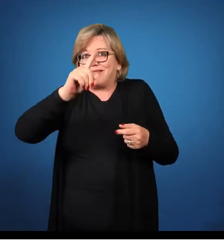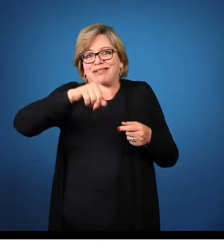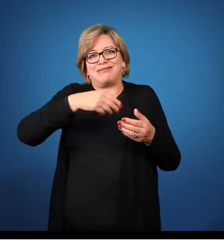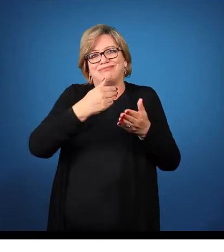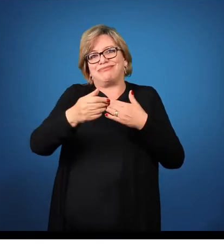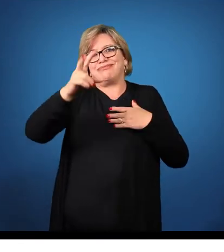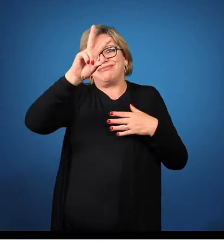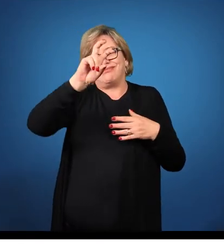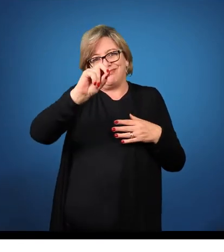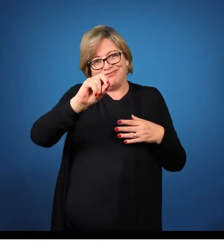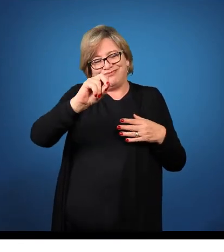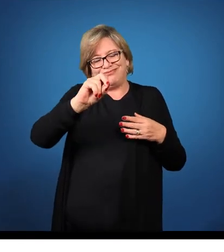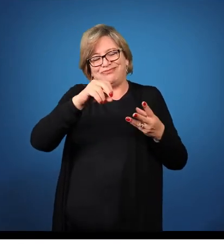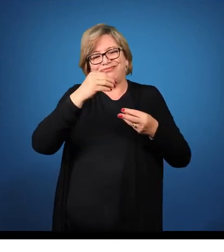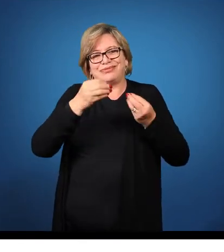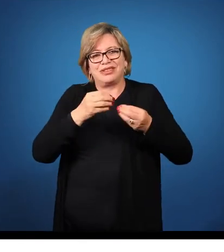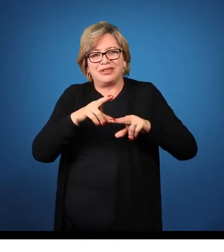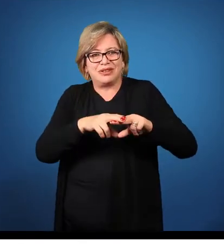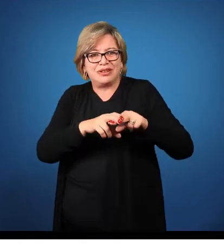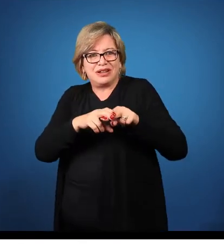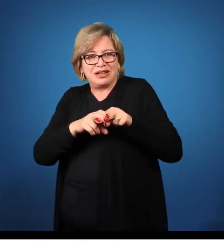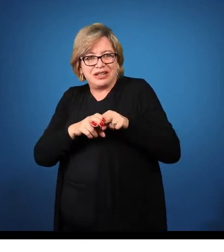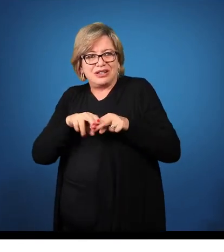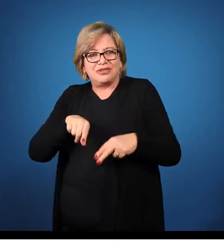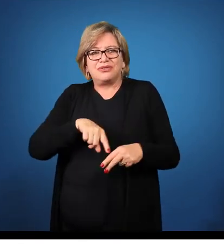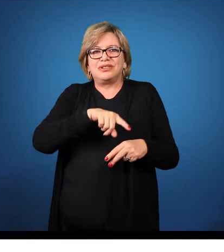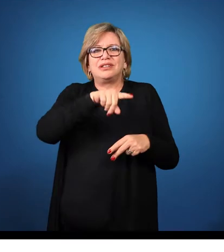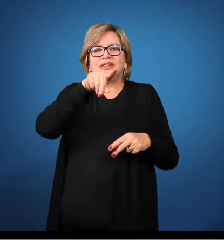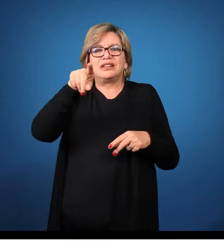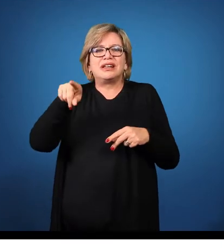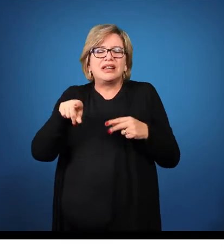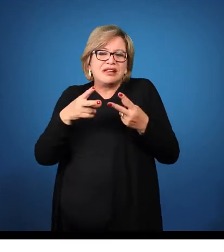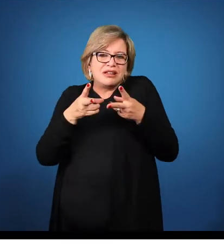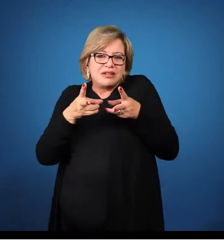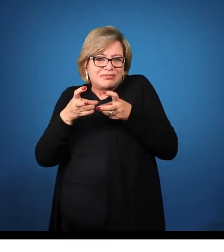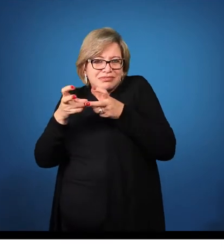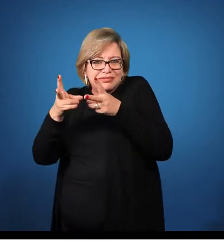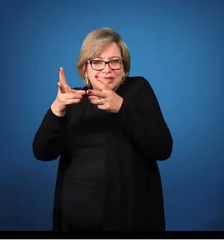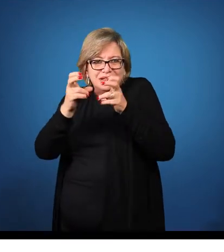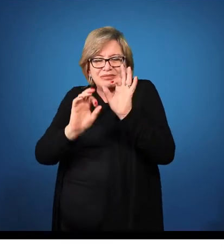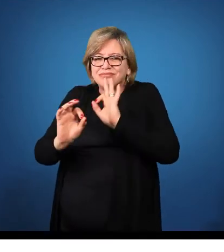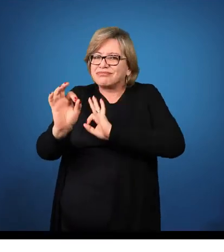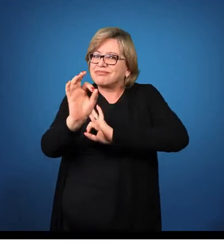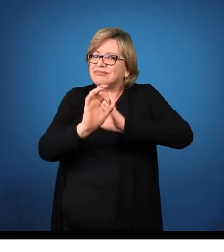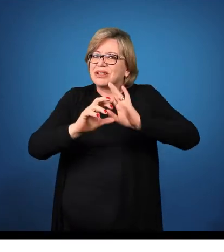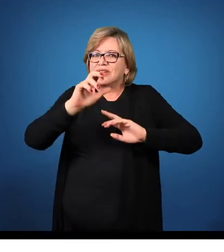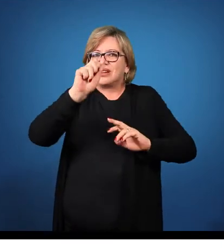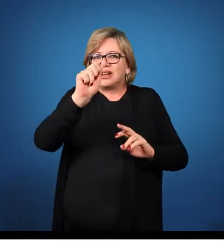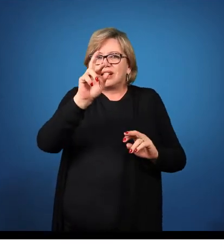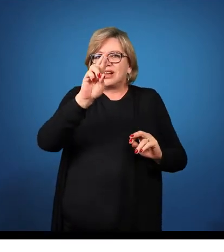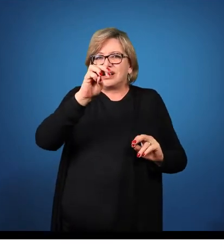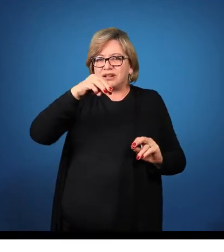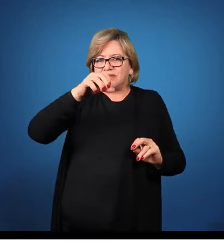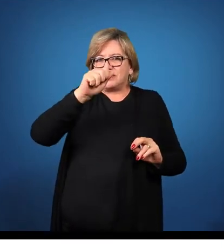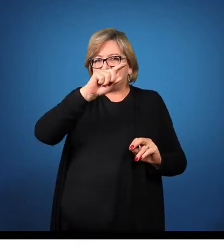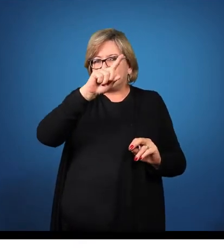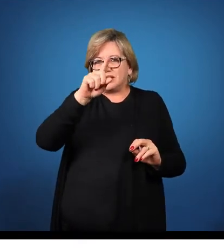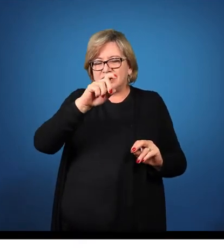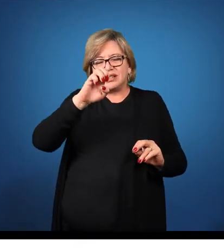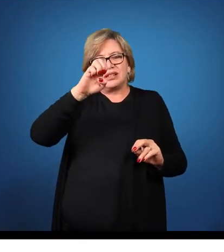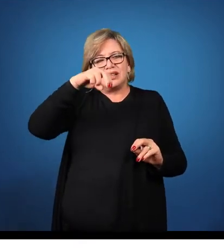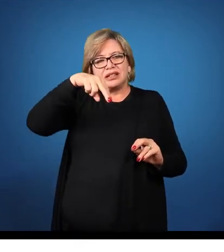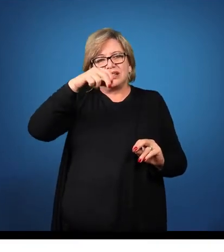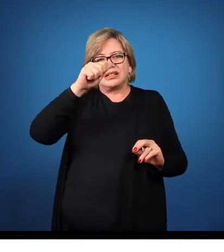eles tentaram fazer. Então, para isso, vocês vejam a importância da armazenagem. Até mesmo na nossa casa.